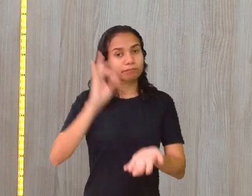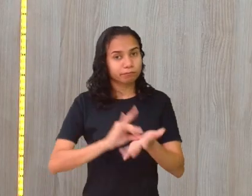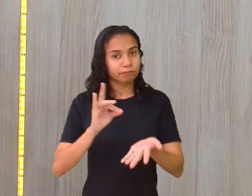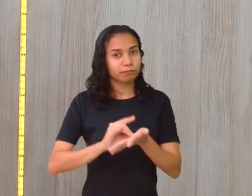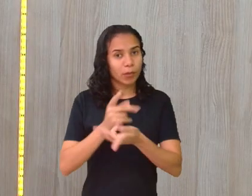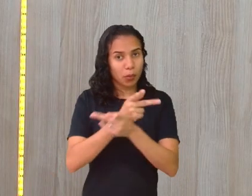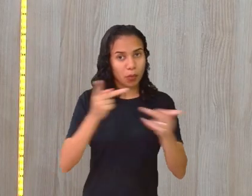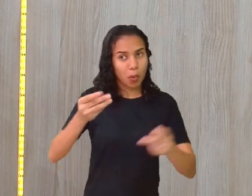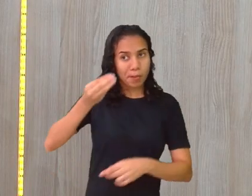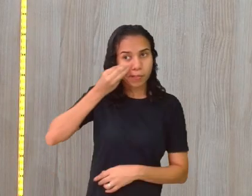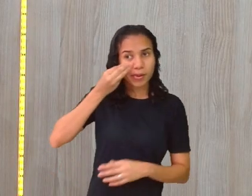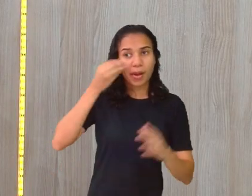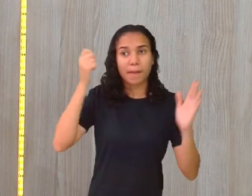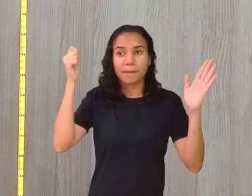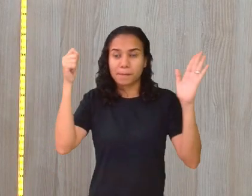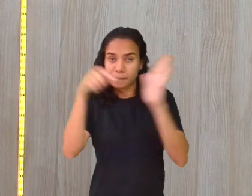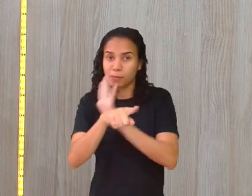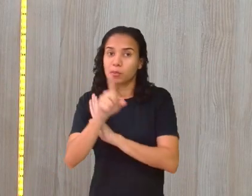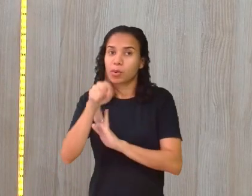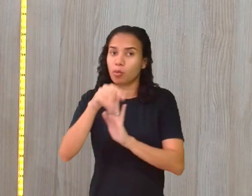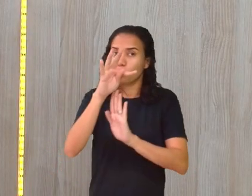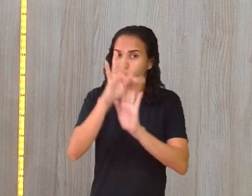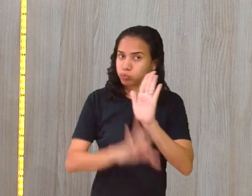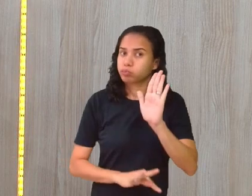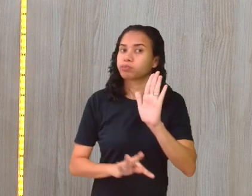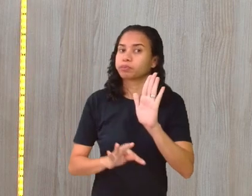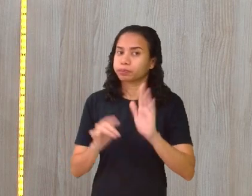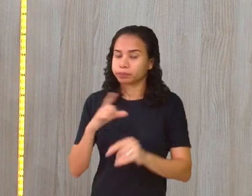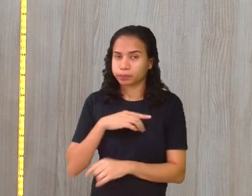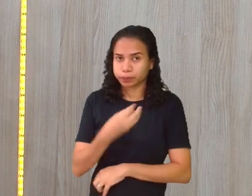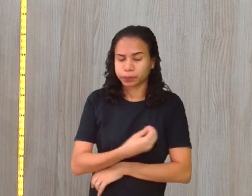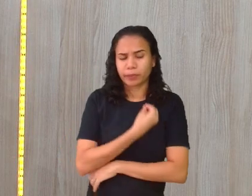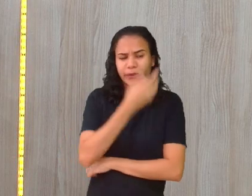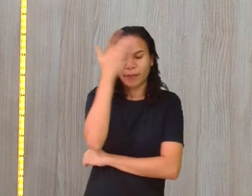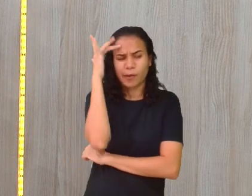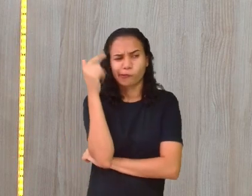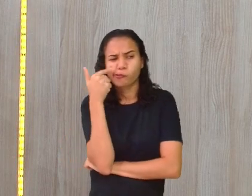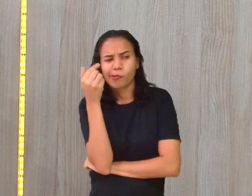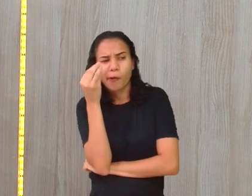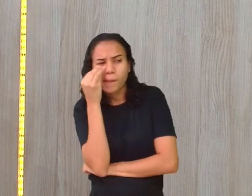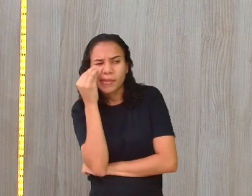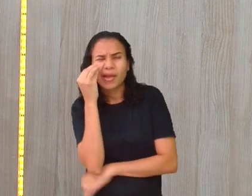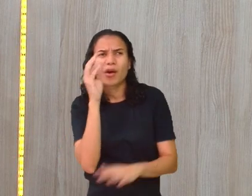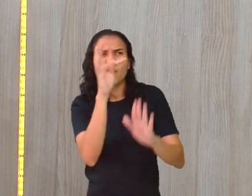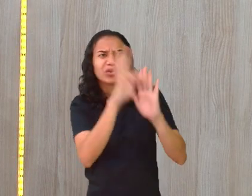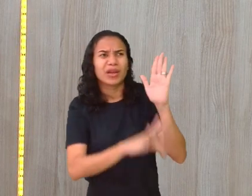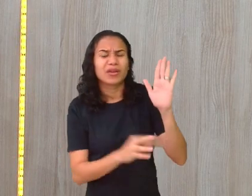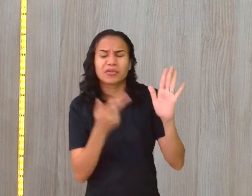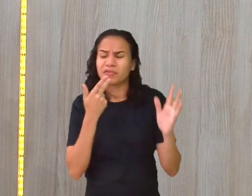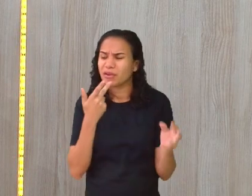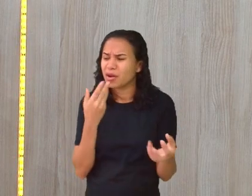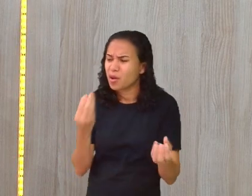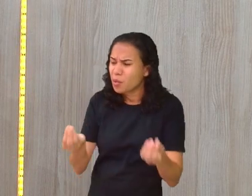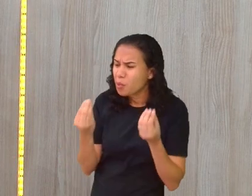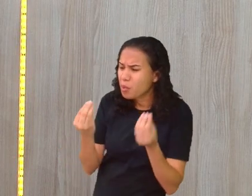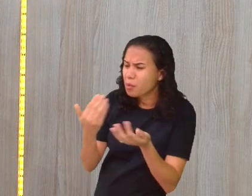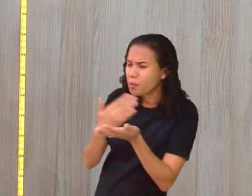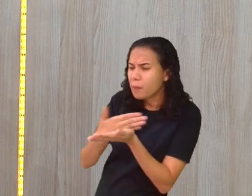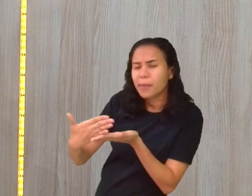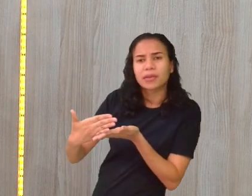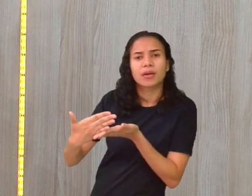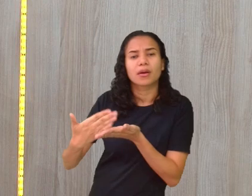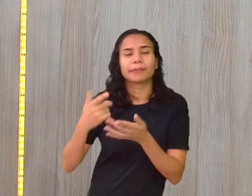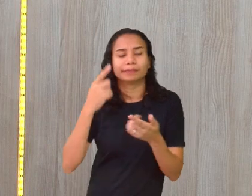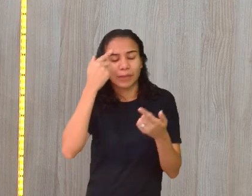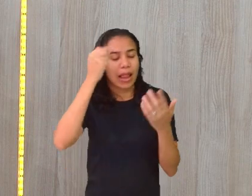observam uma questão como essa, que tem um texto considerável, e aí vocês observam para o texto e eu vou fazer o que agora aqui? Aí você vai ver, primeiro, a